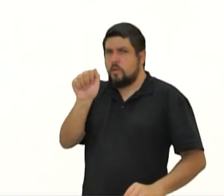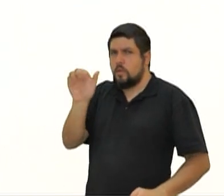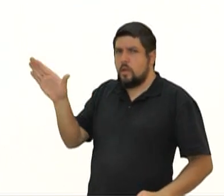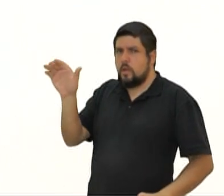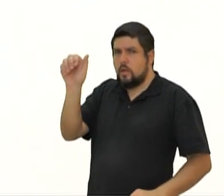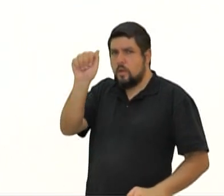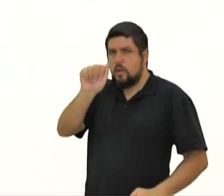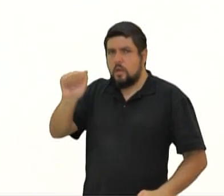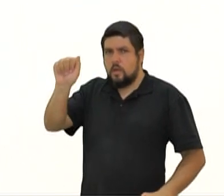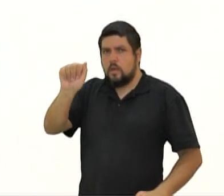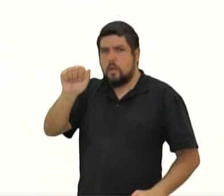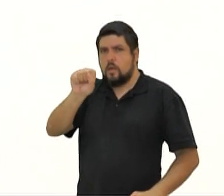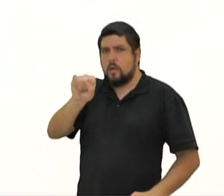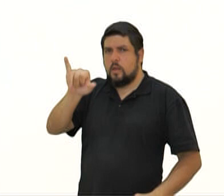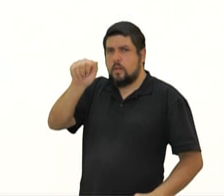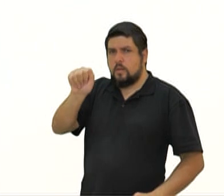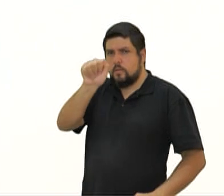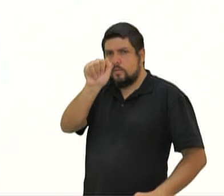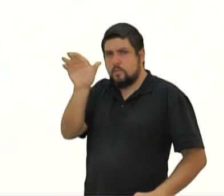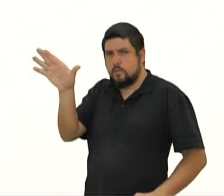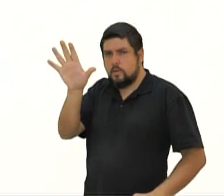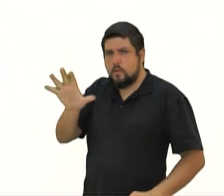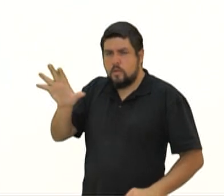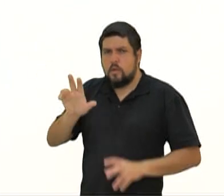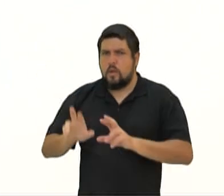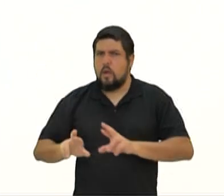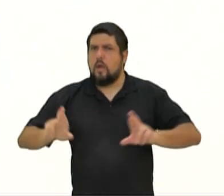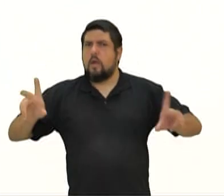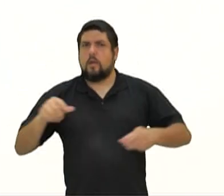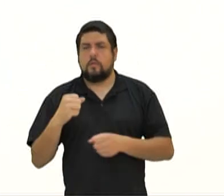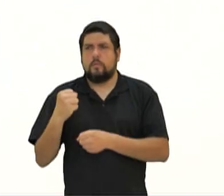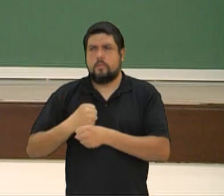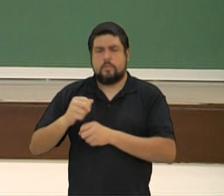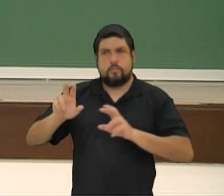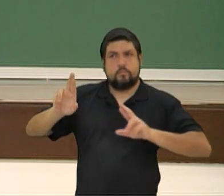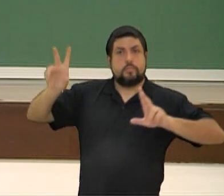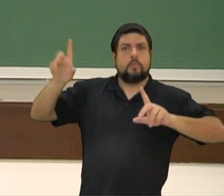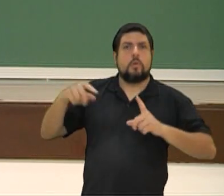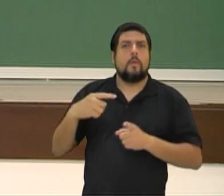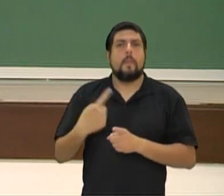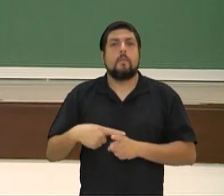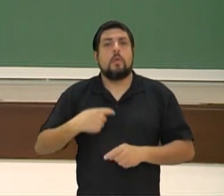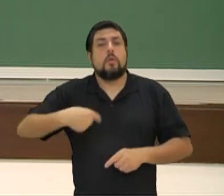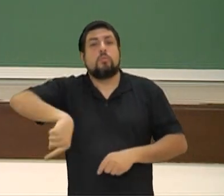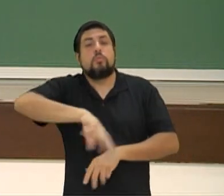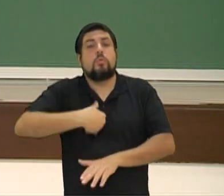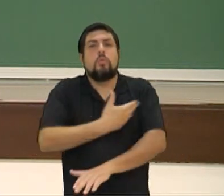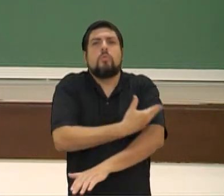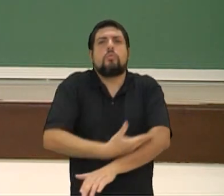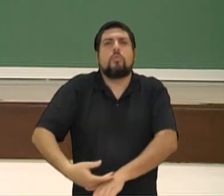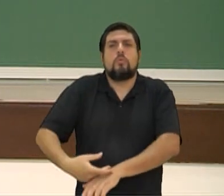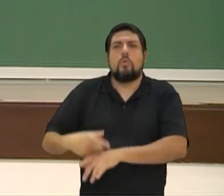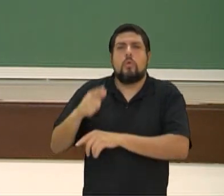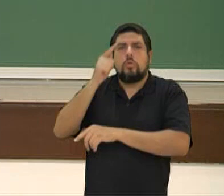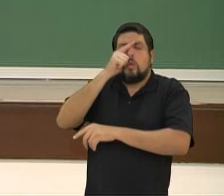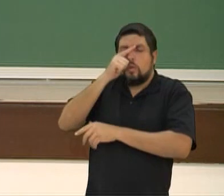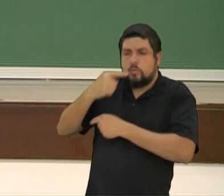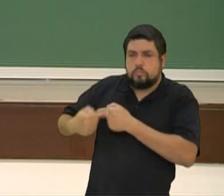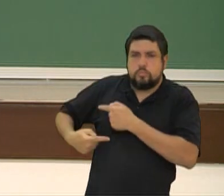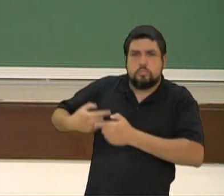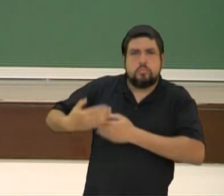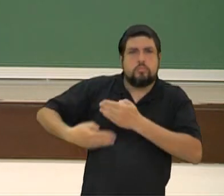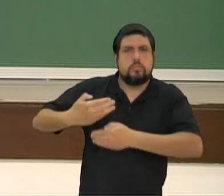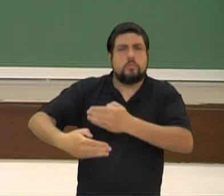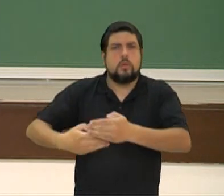outro mundo com uma outra estética e por isso que parece que tão exótico aos nossos olhos. Porque nós somos educados a ver isso mesmo. Desde que crescemos,